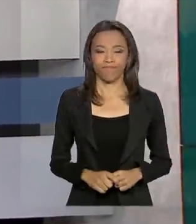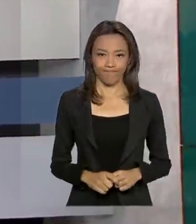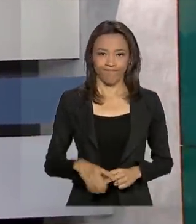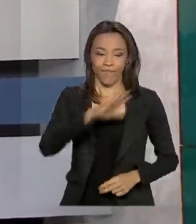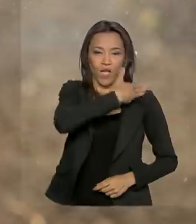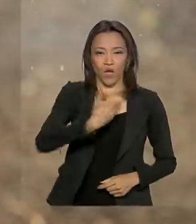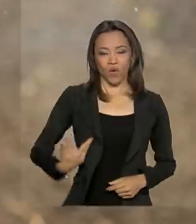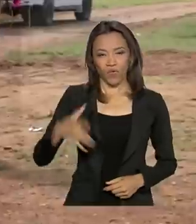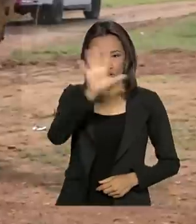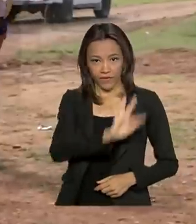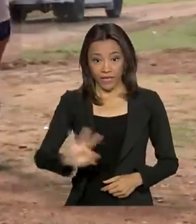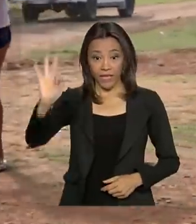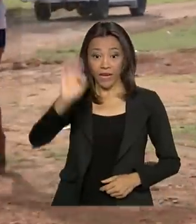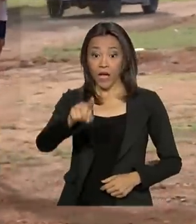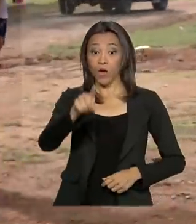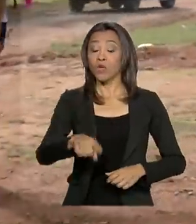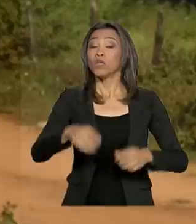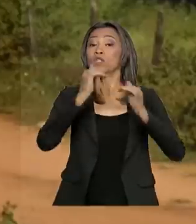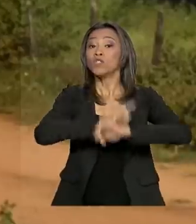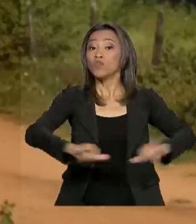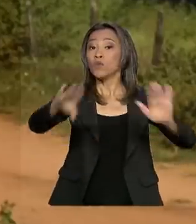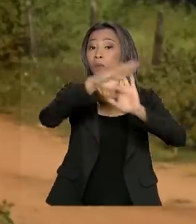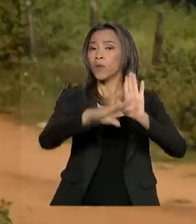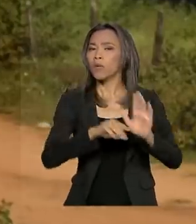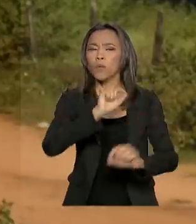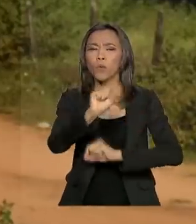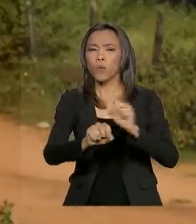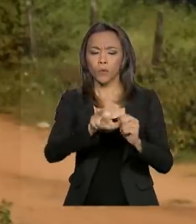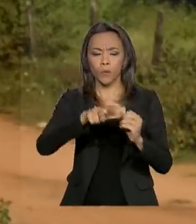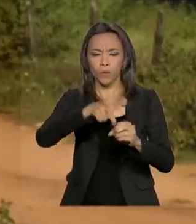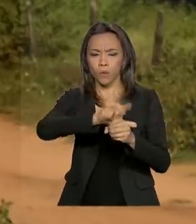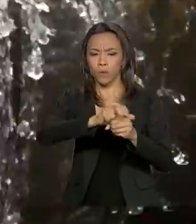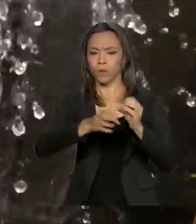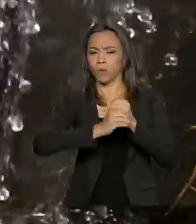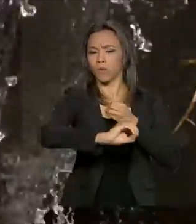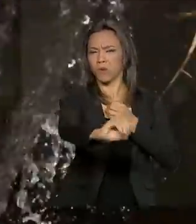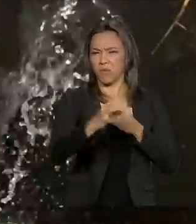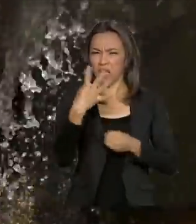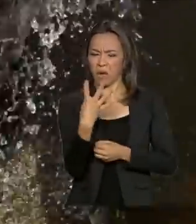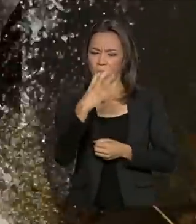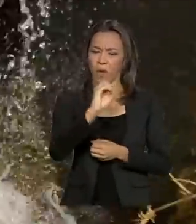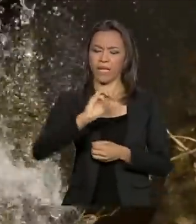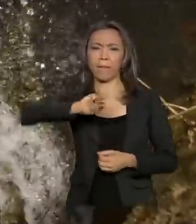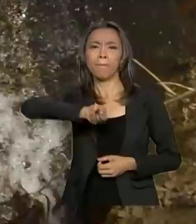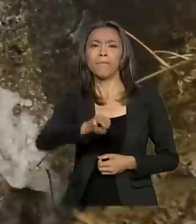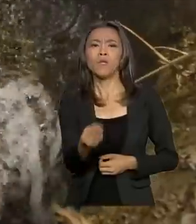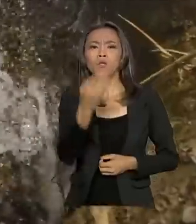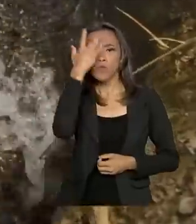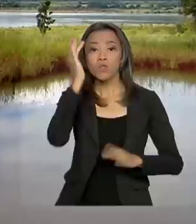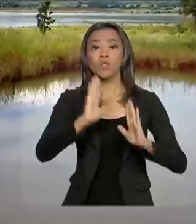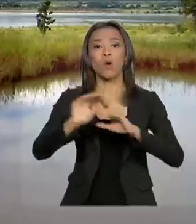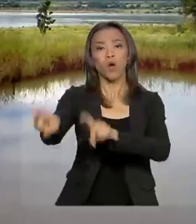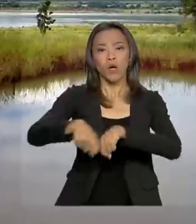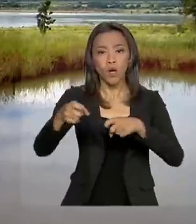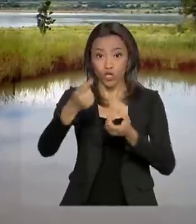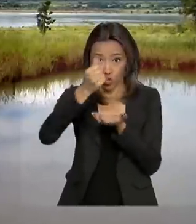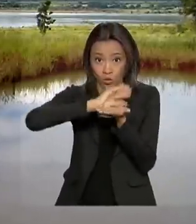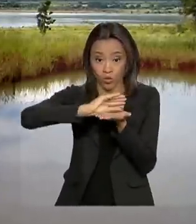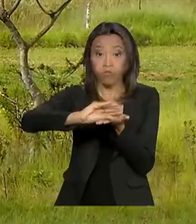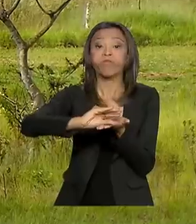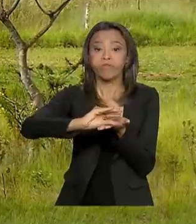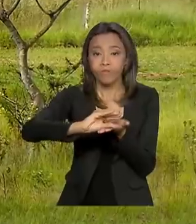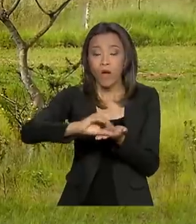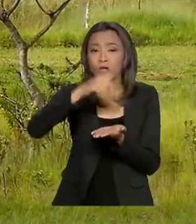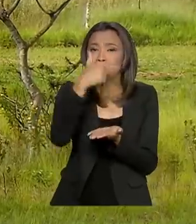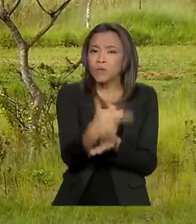Governo Federal lança programa de saneamento básico para 40 milhões de pessoas no campo. O investimento previsto passa